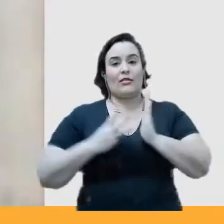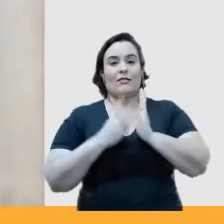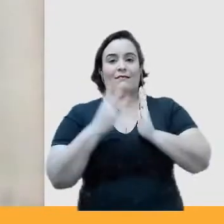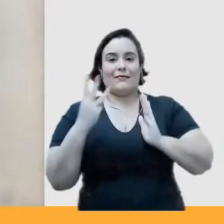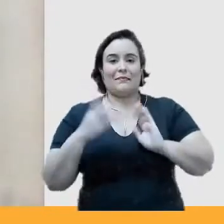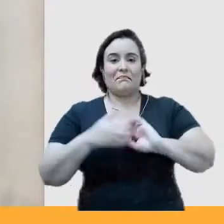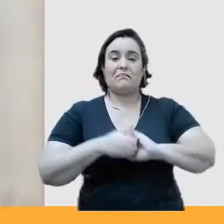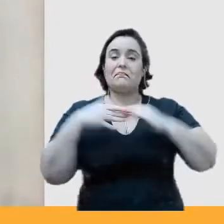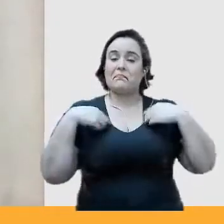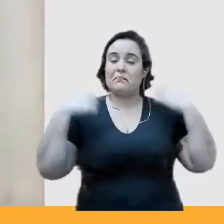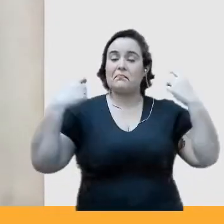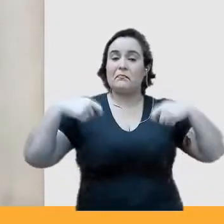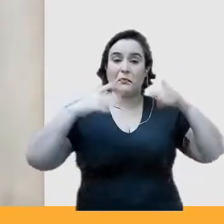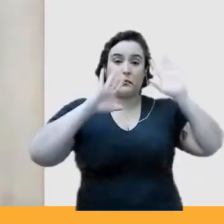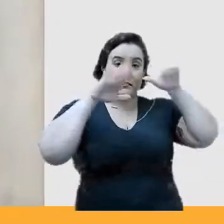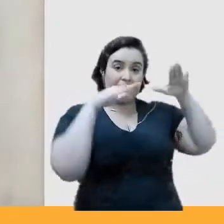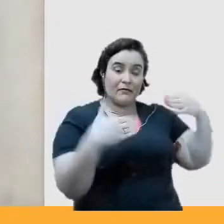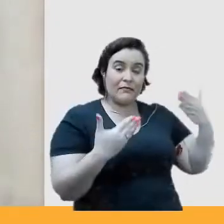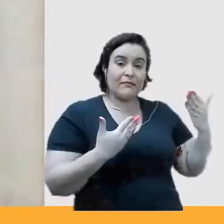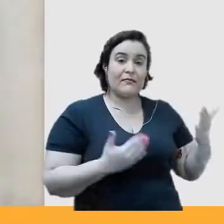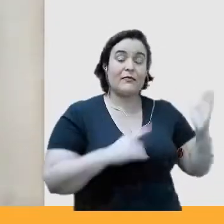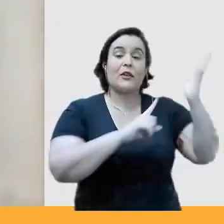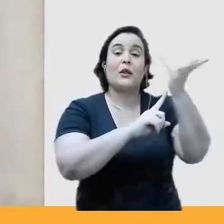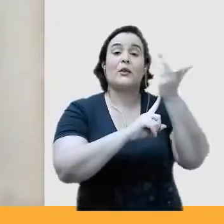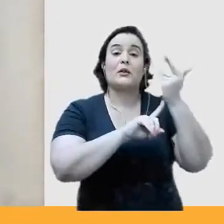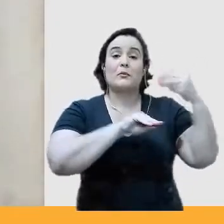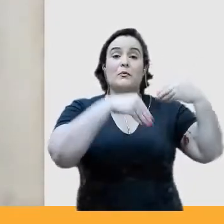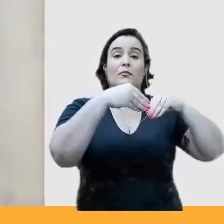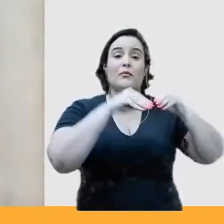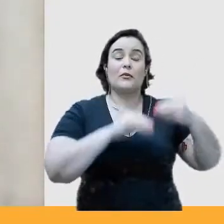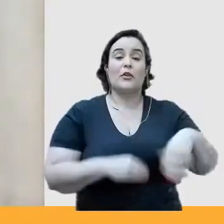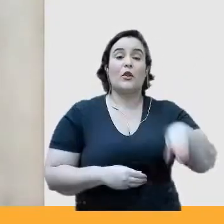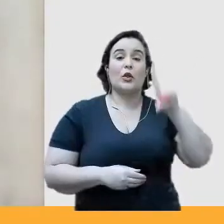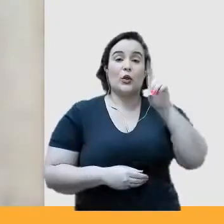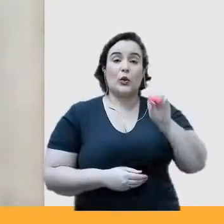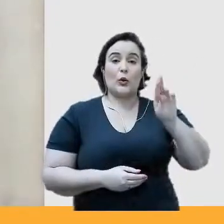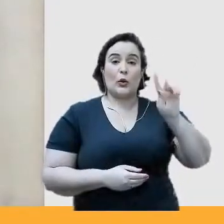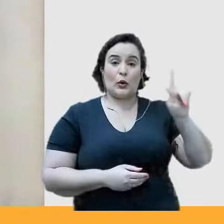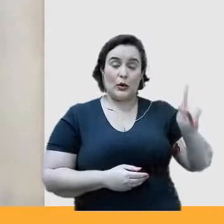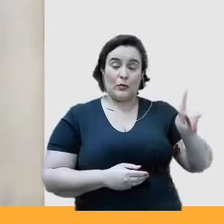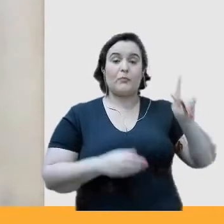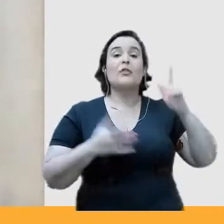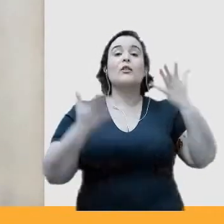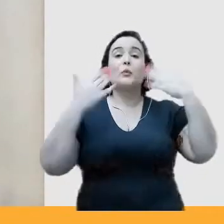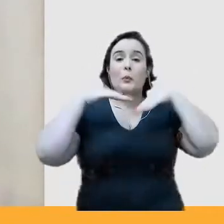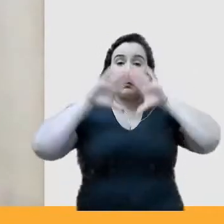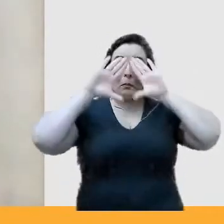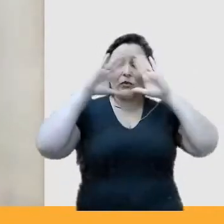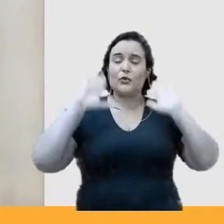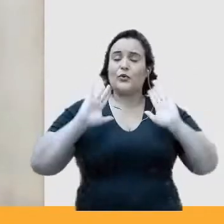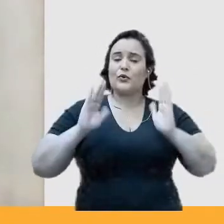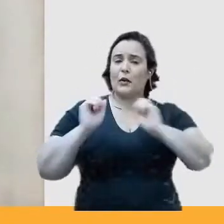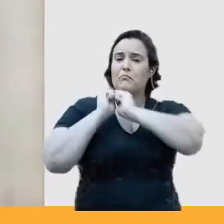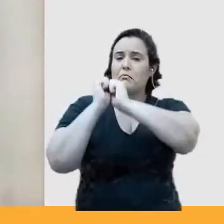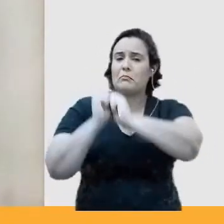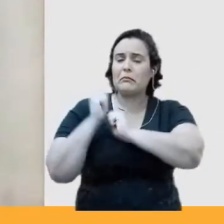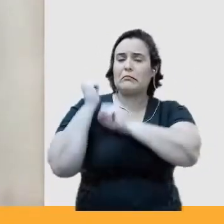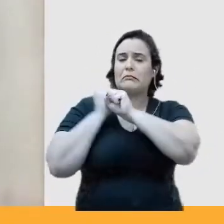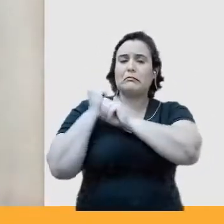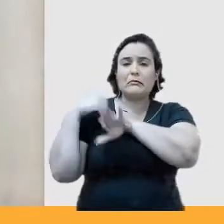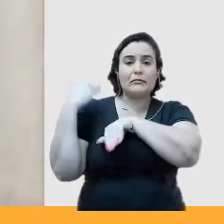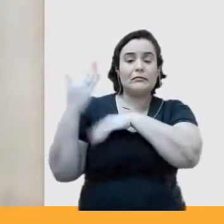homenagem ao artista plástico Togo Yorubá, nosso companheiro de muitos anos, e que fez a primeira